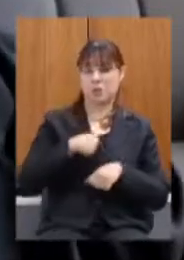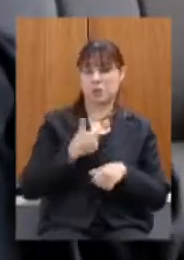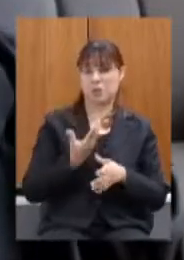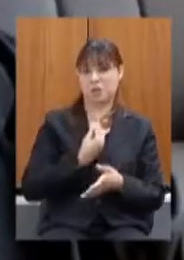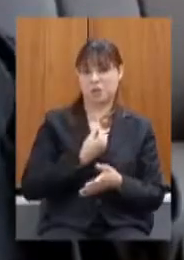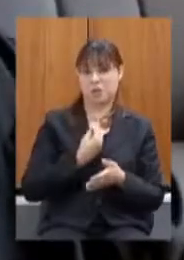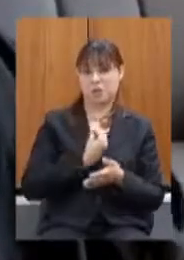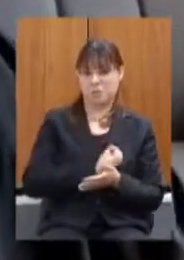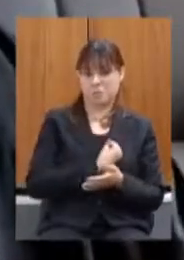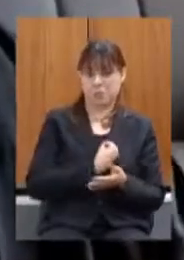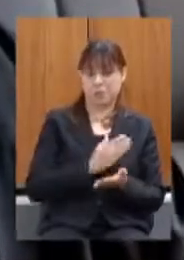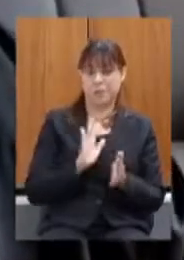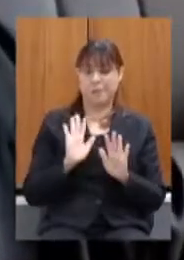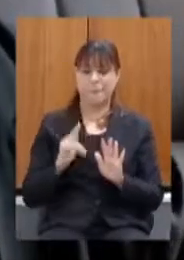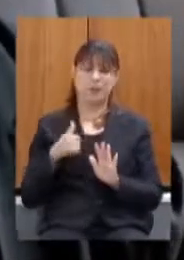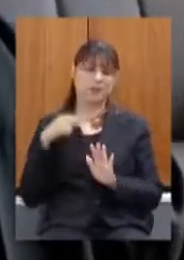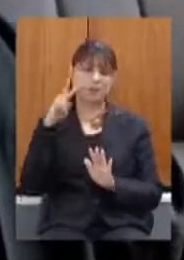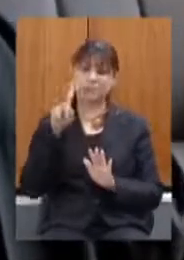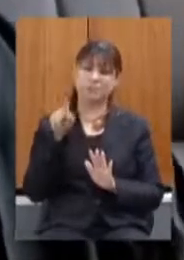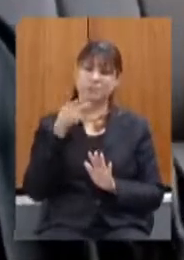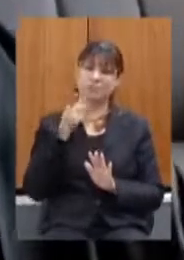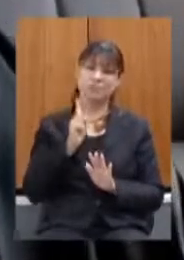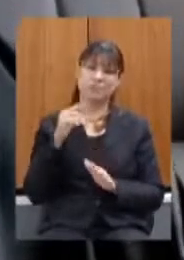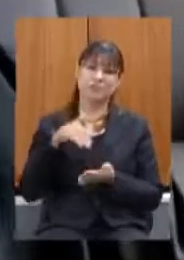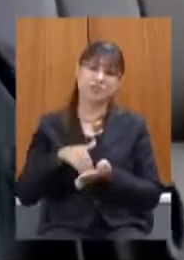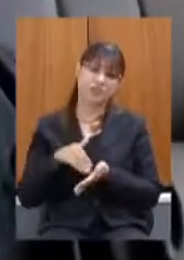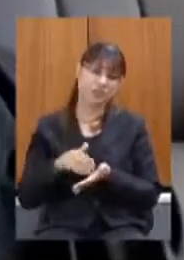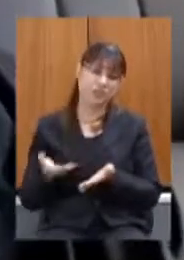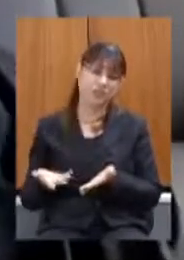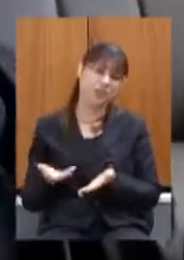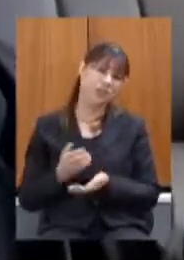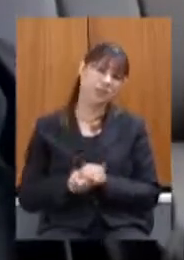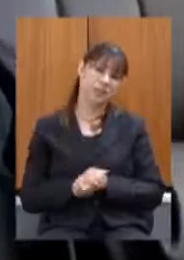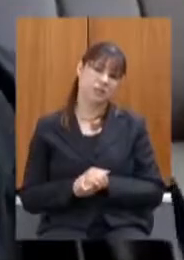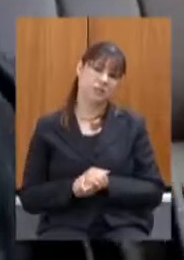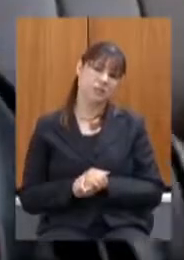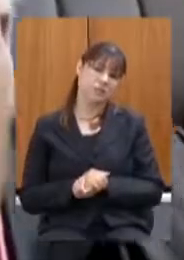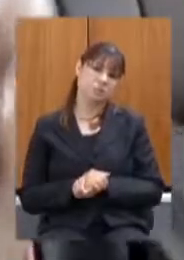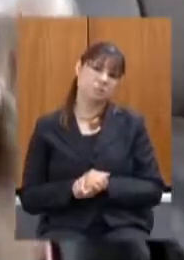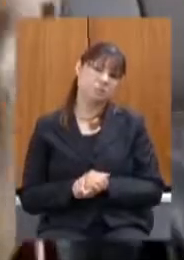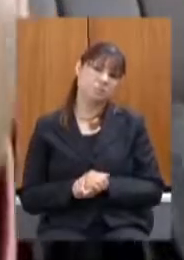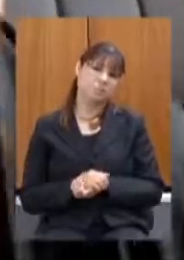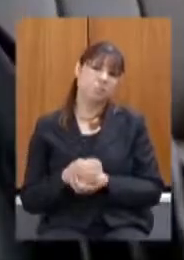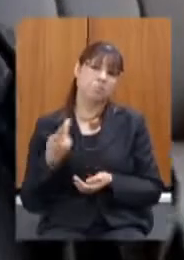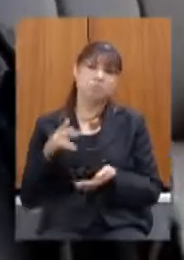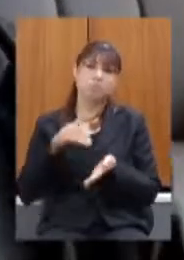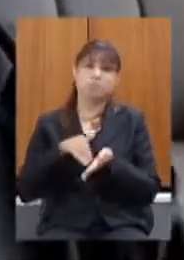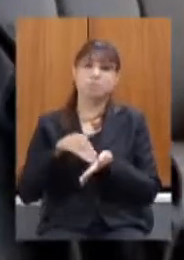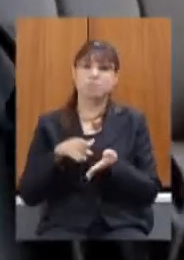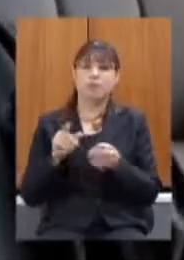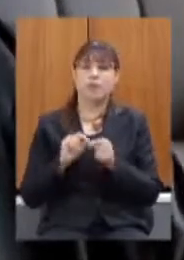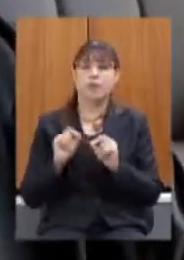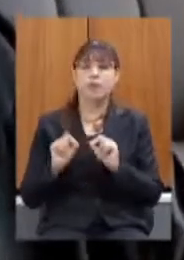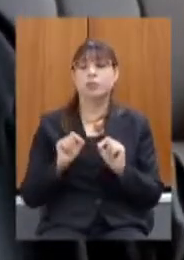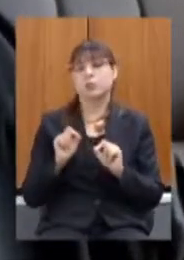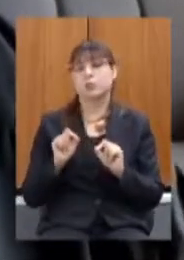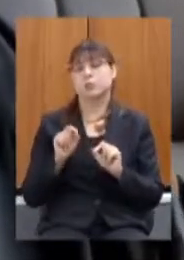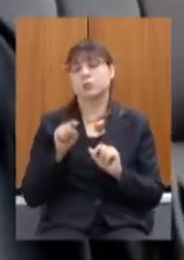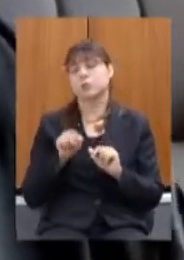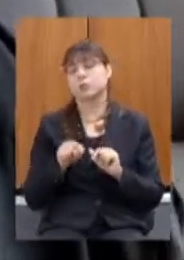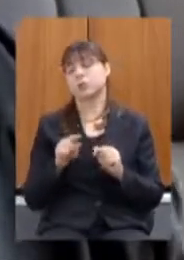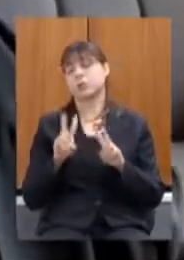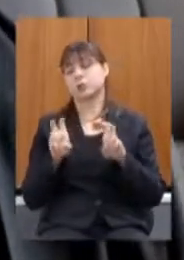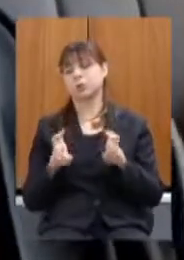mas eu não vi secretário eu não sei qual a avaliação que a secretaria tem sobre isso especialmente no ano de pandemia porque